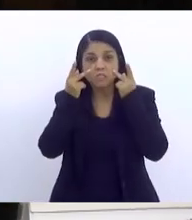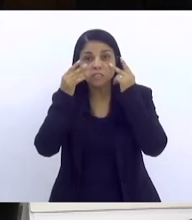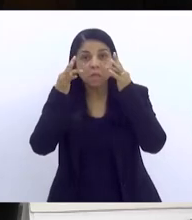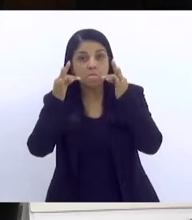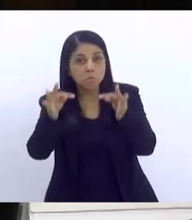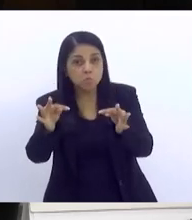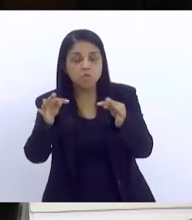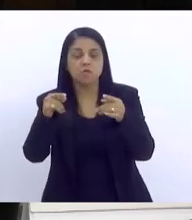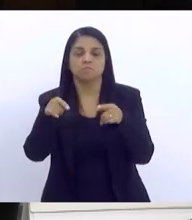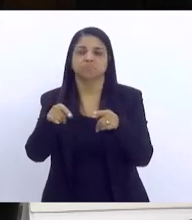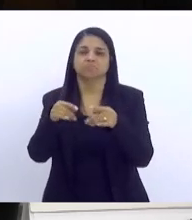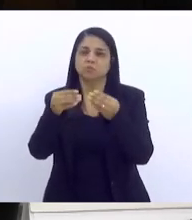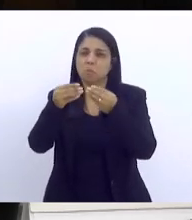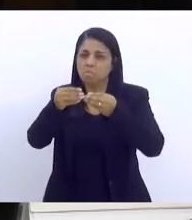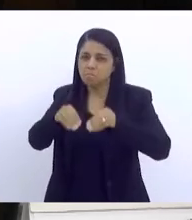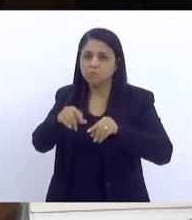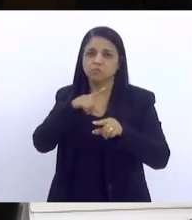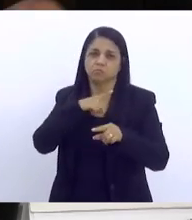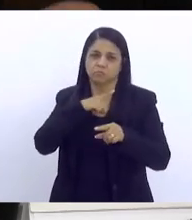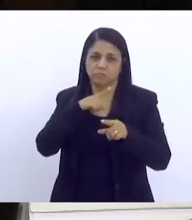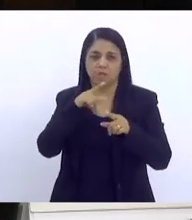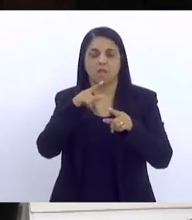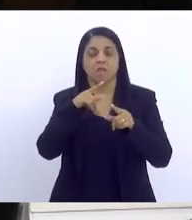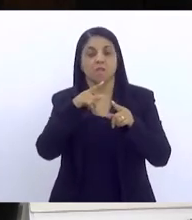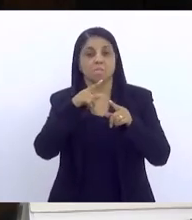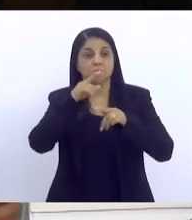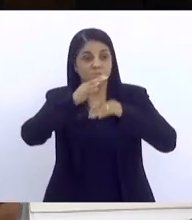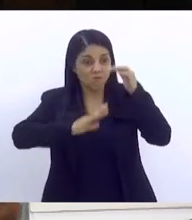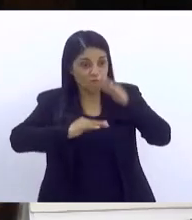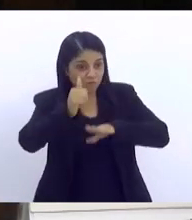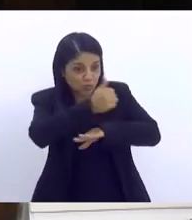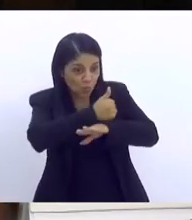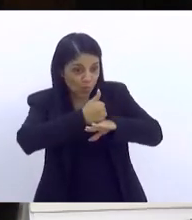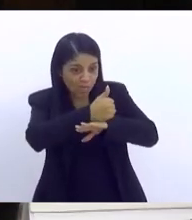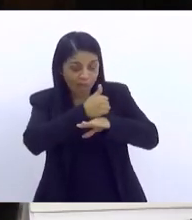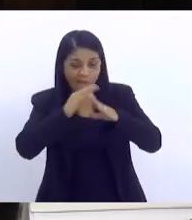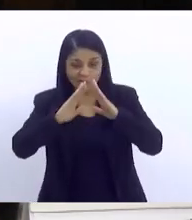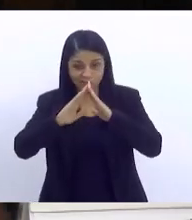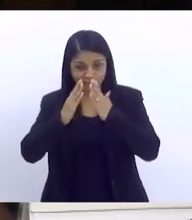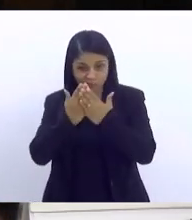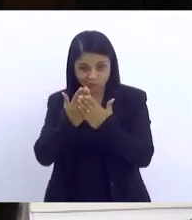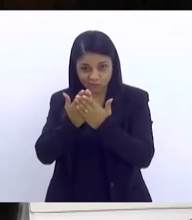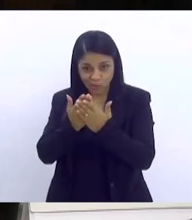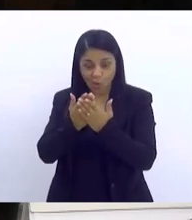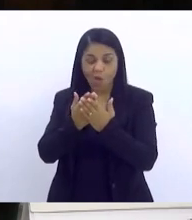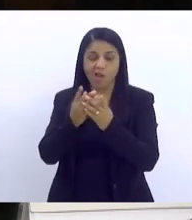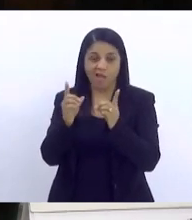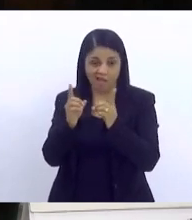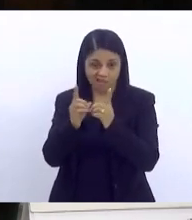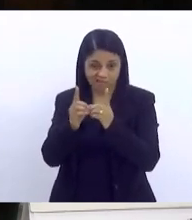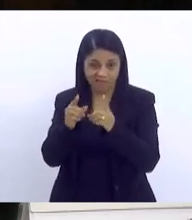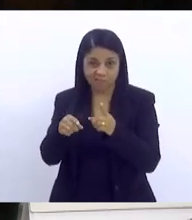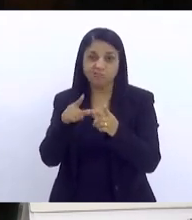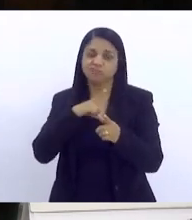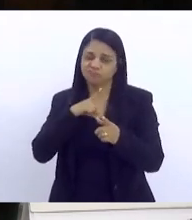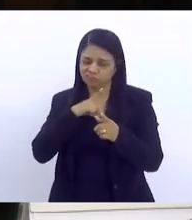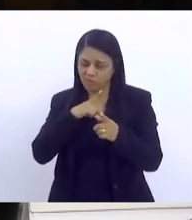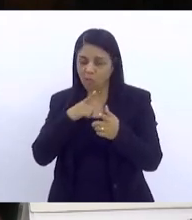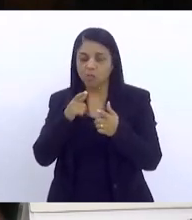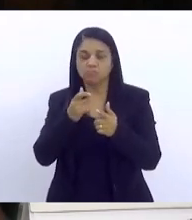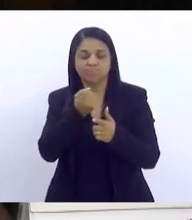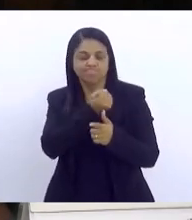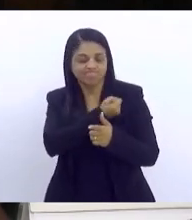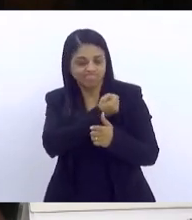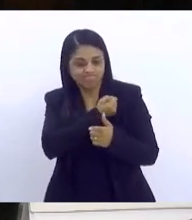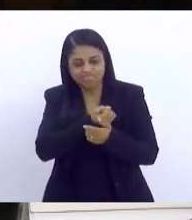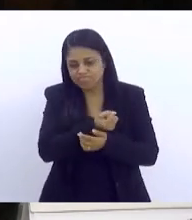com esse número de profissionais atendendo uma rede tão problemática, a gente tem um número exacerbado de colegas adoecendo, mas